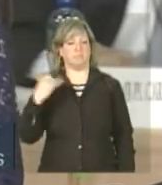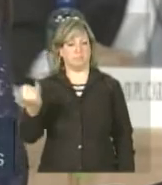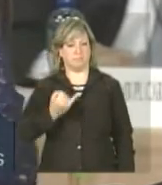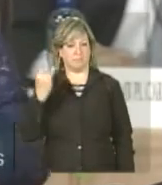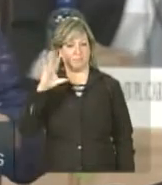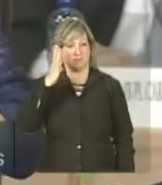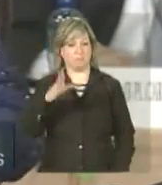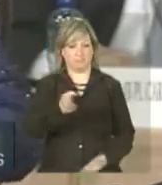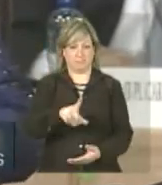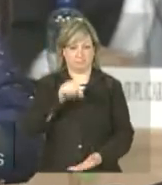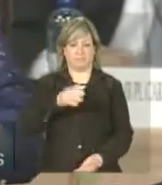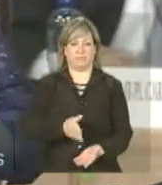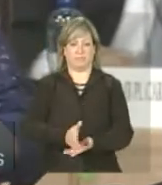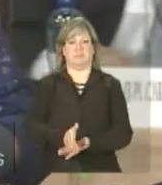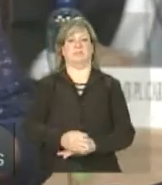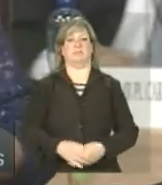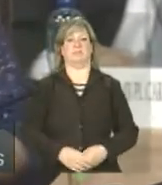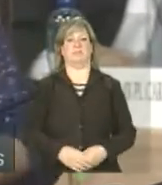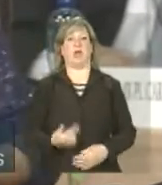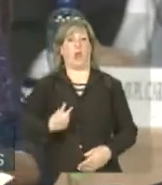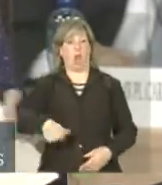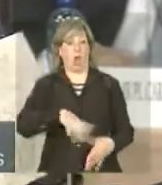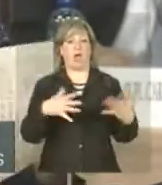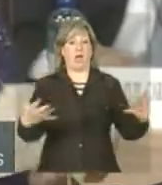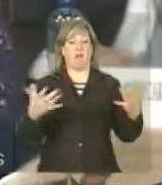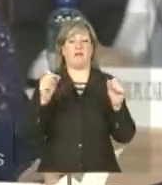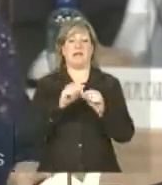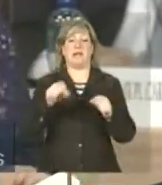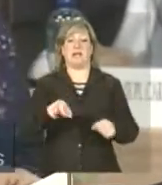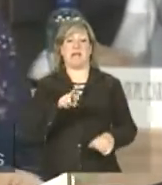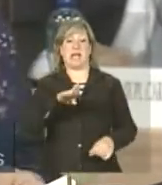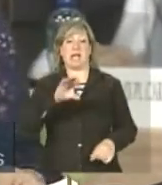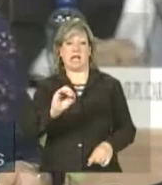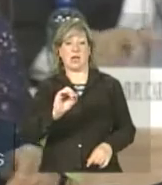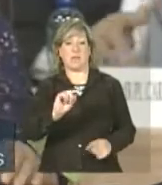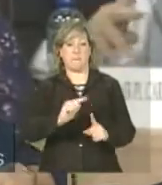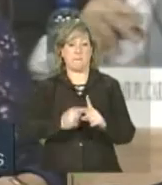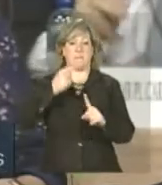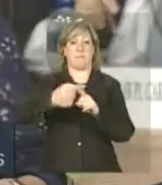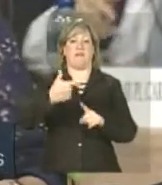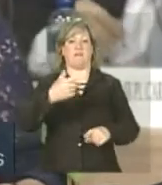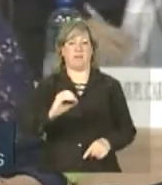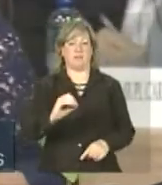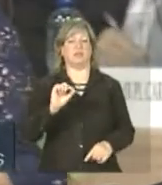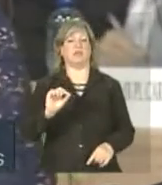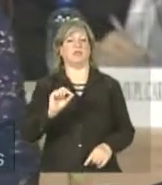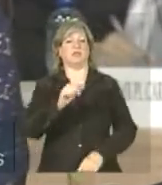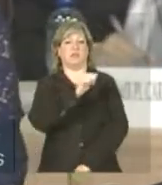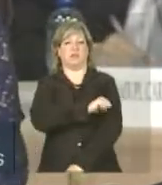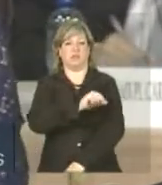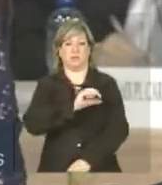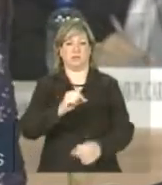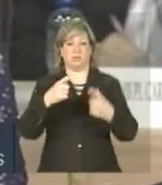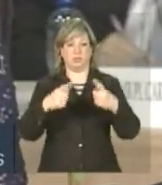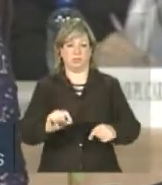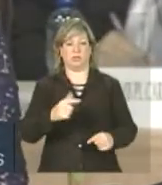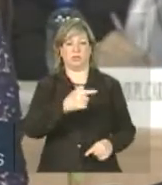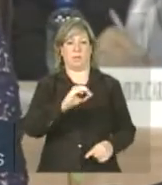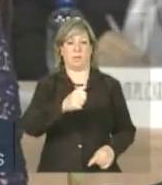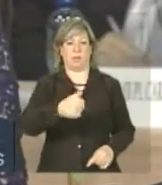e decisivo. Queremos fazer da Rio Mais 20, em junho de 2012, um marco nas